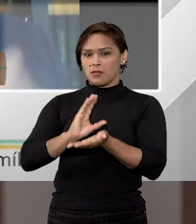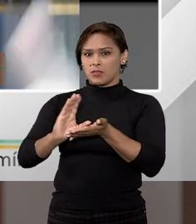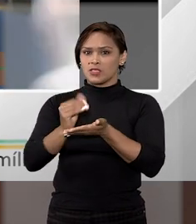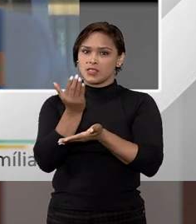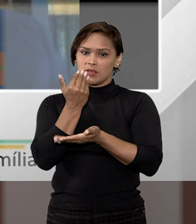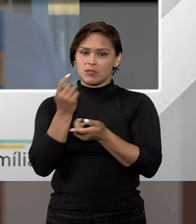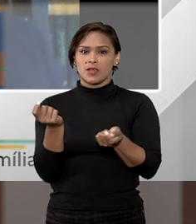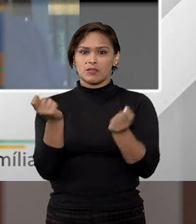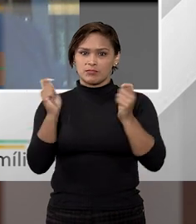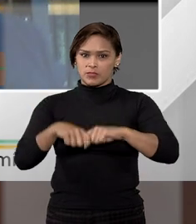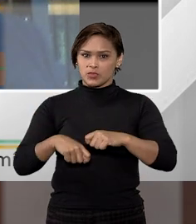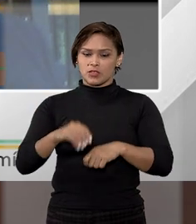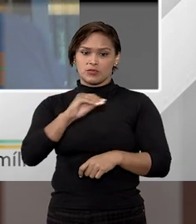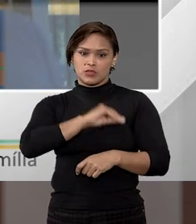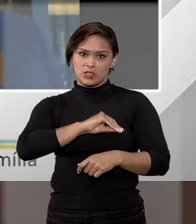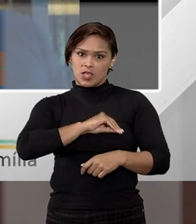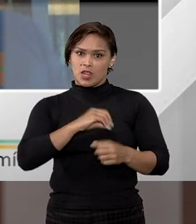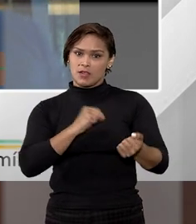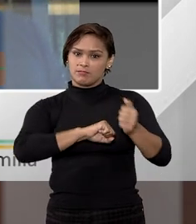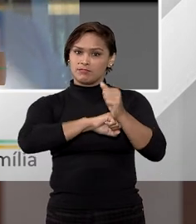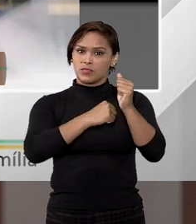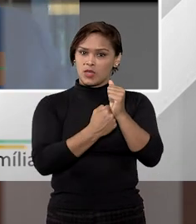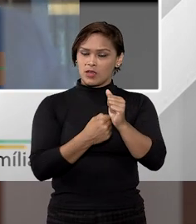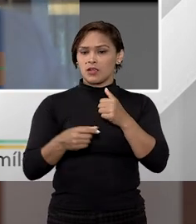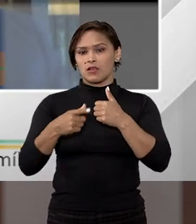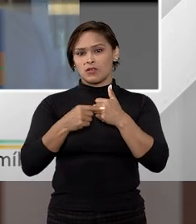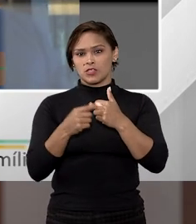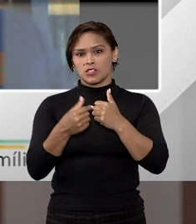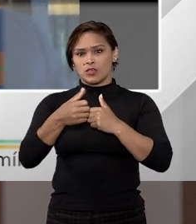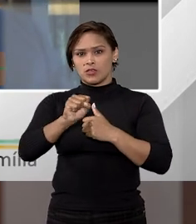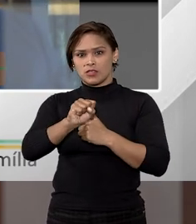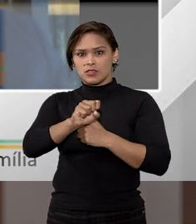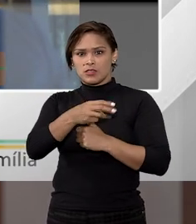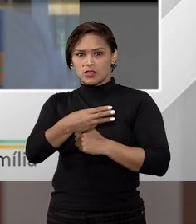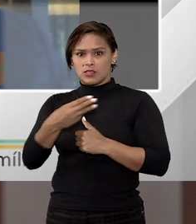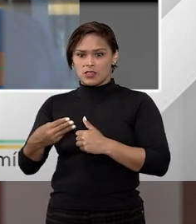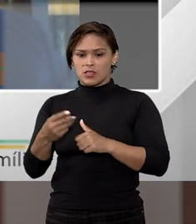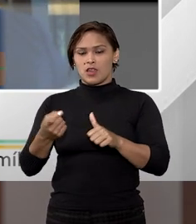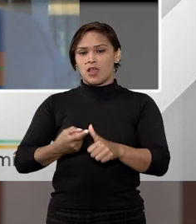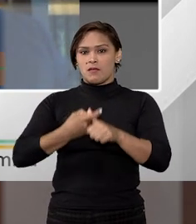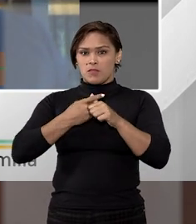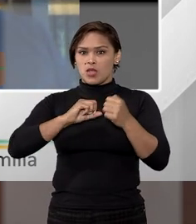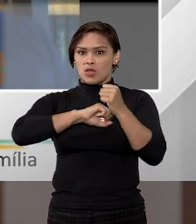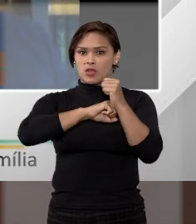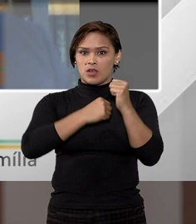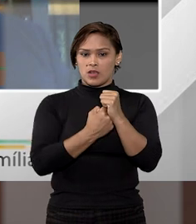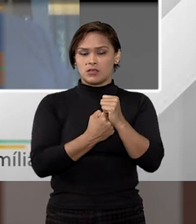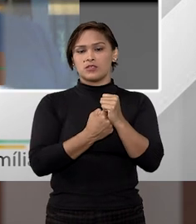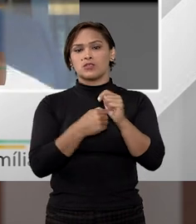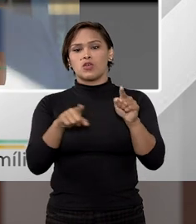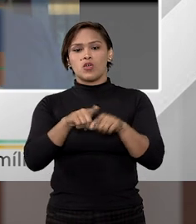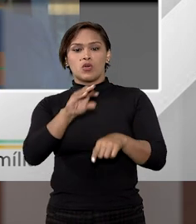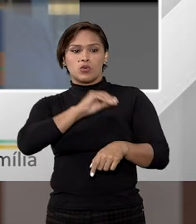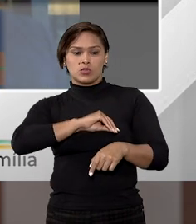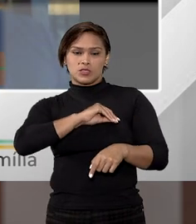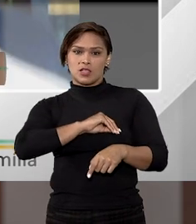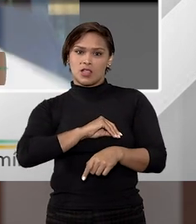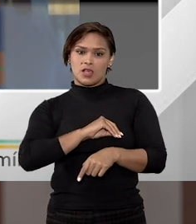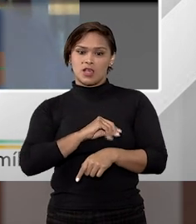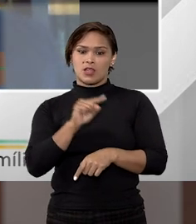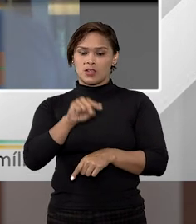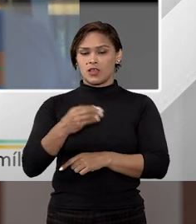alimentícia, é possível a penhora de salário, que segundo o artigo 833, seria empenhorável. Afinal de contas, o salário é a